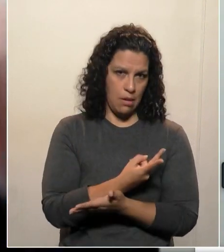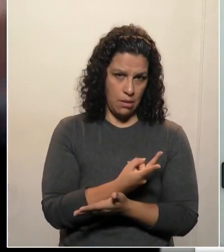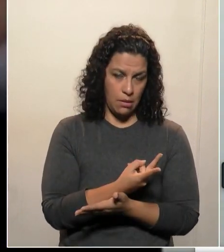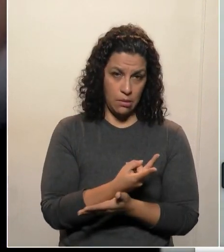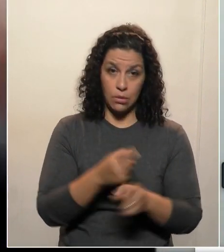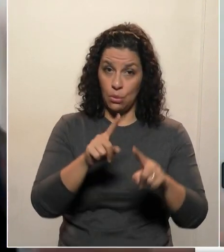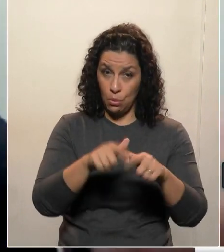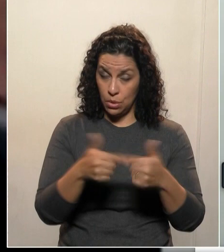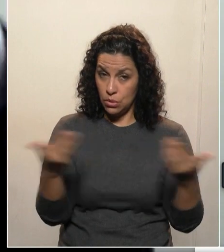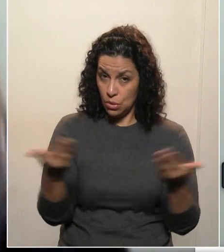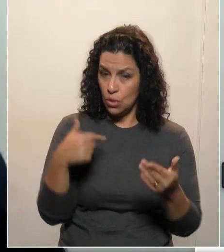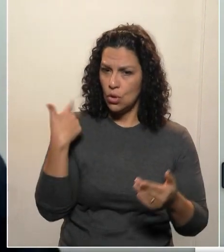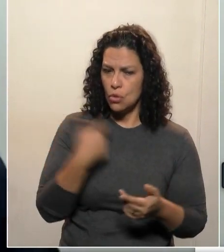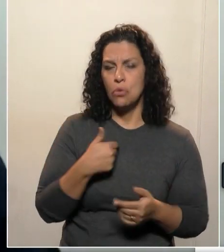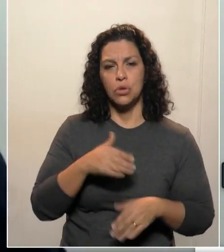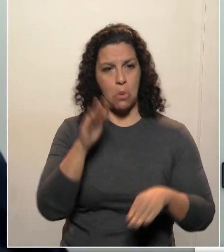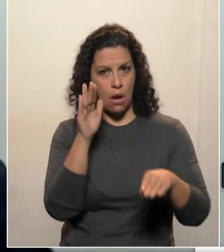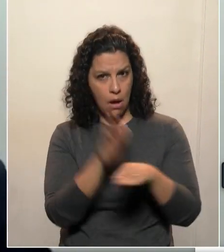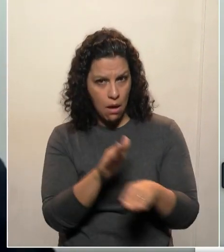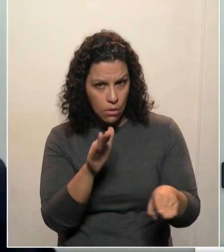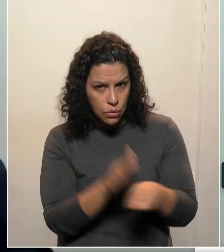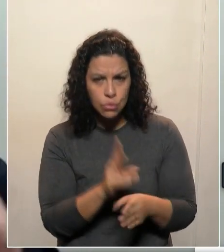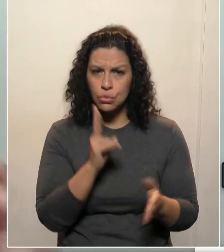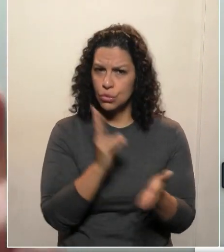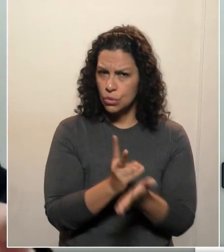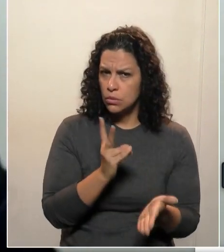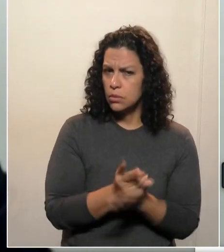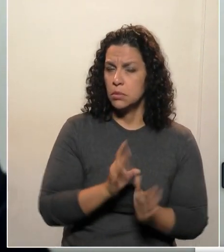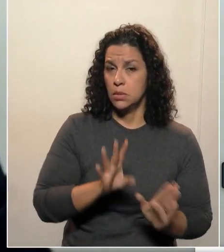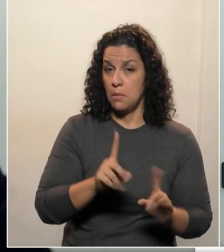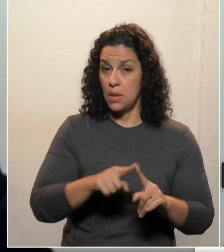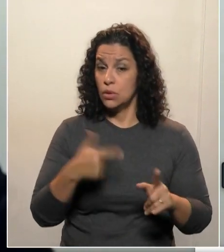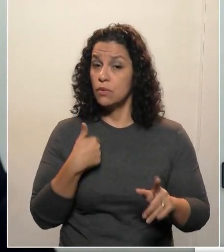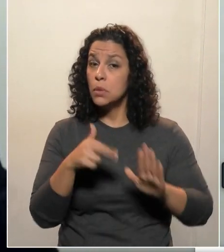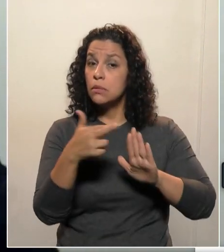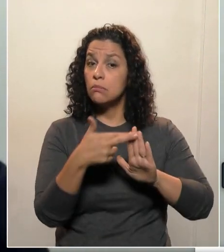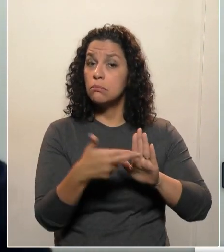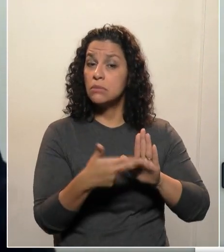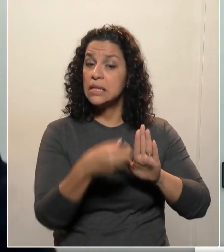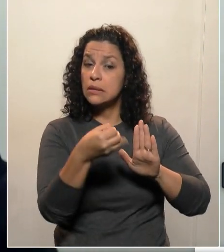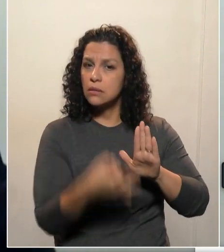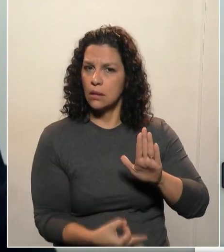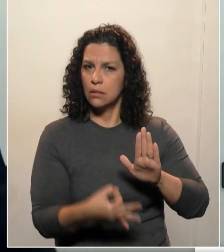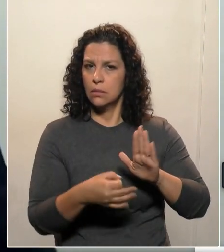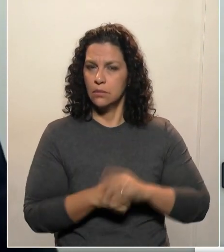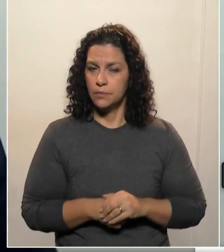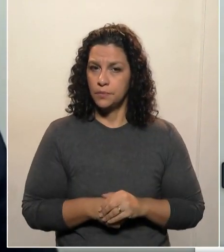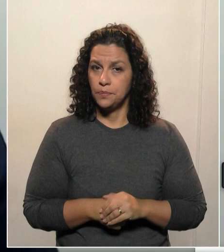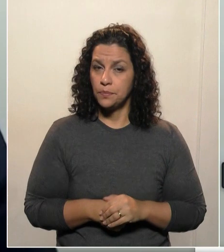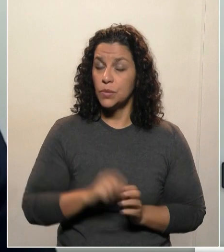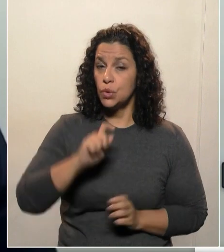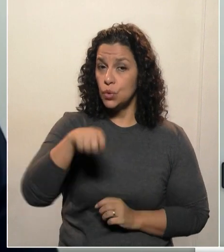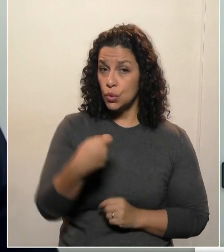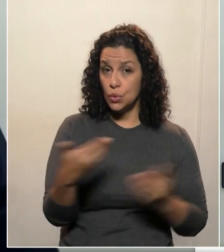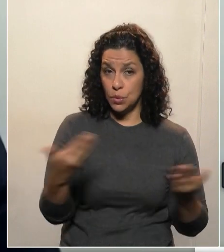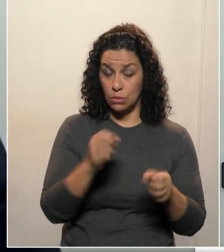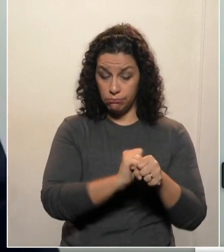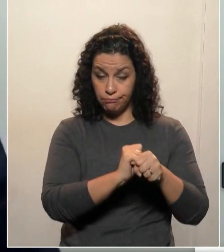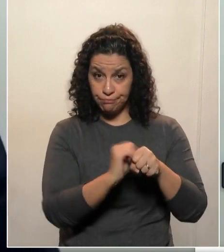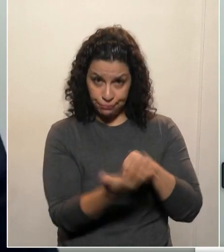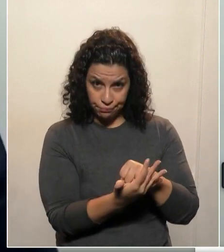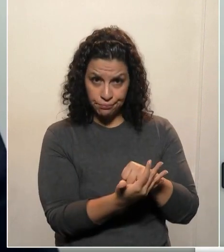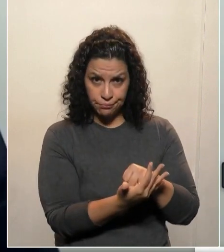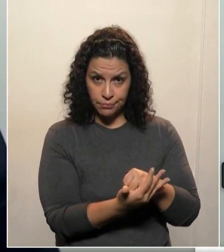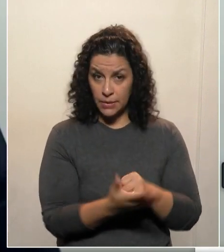me colocar à disposição, eu quero colaborar, como sempre fiz. Mas vamos colocar as coisas no devido lugar. Em relação à questão da pandemia,